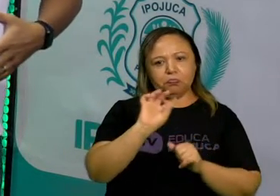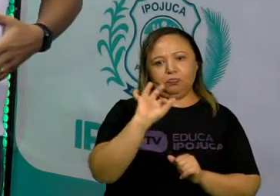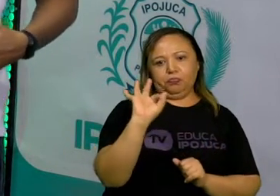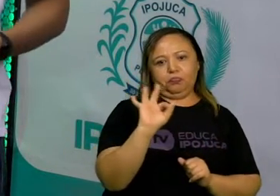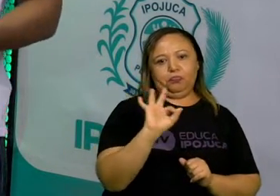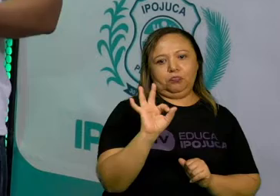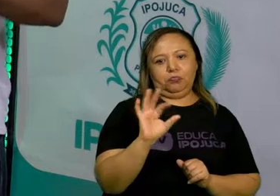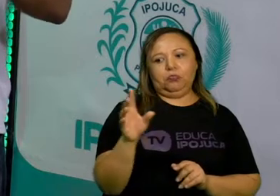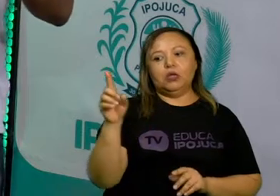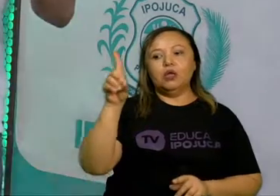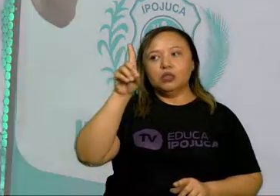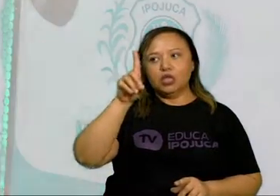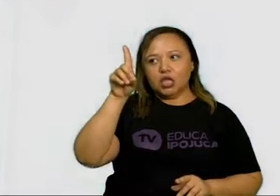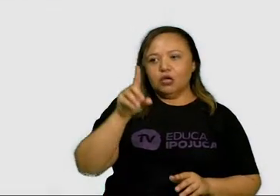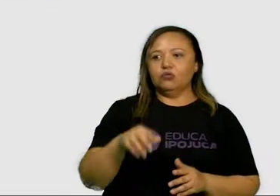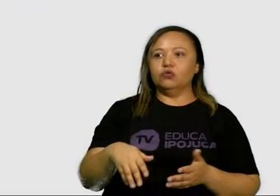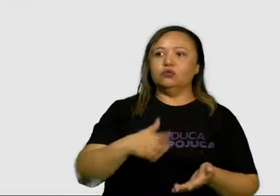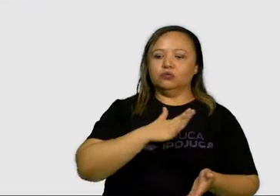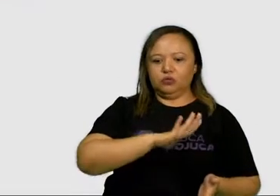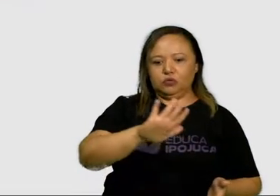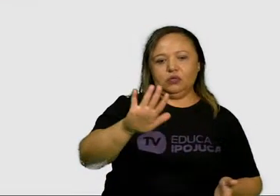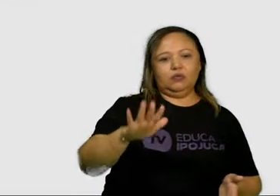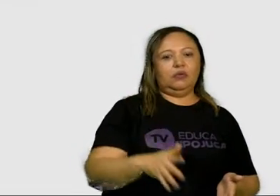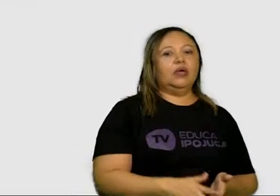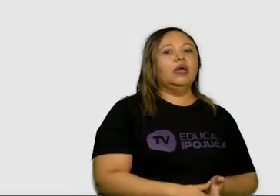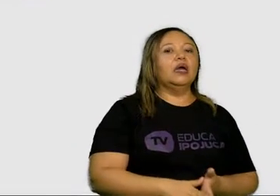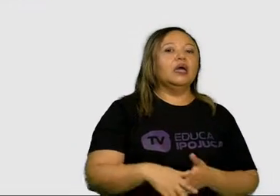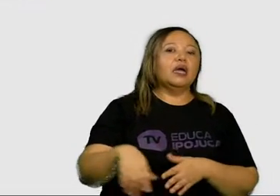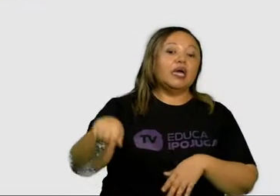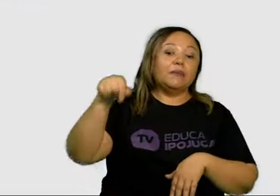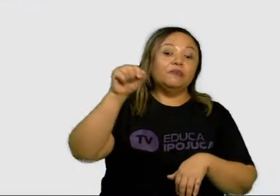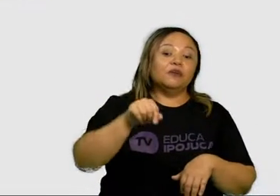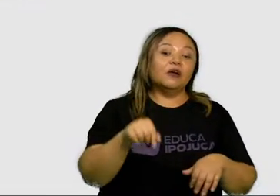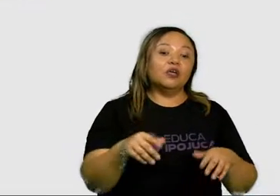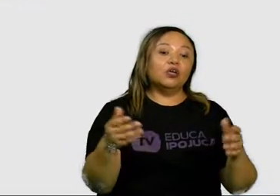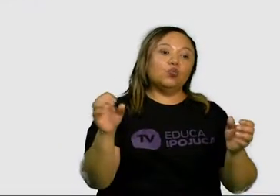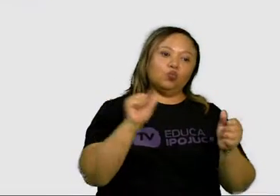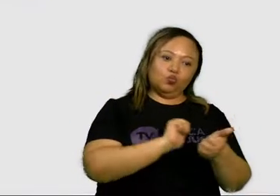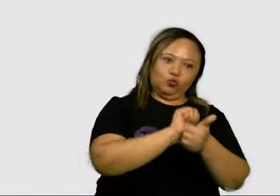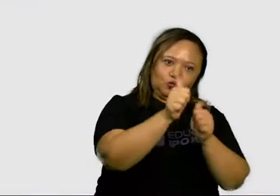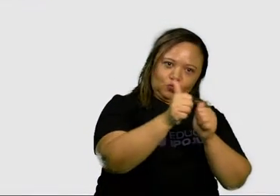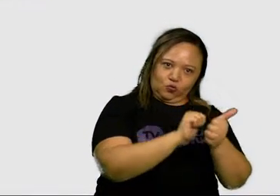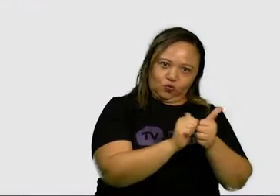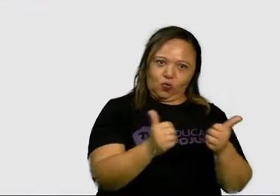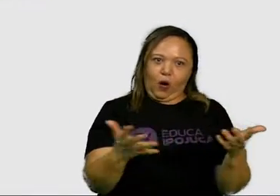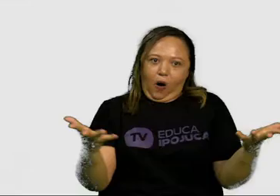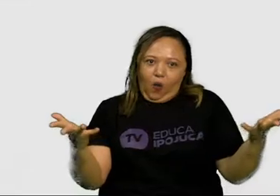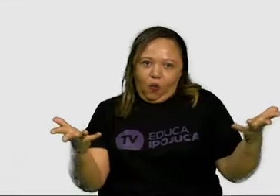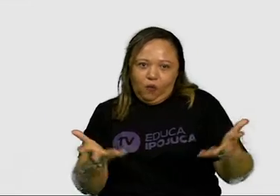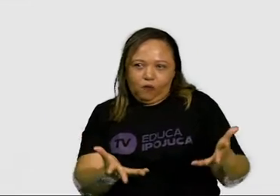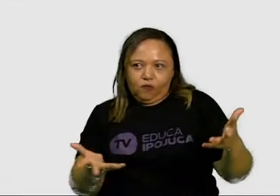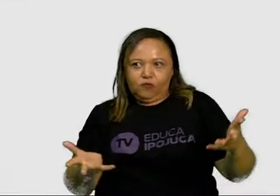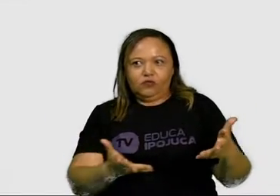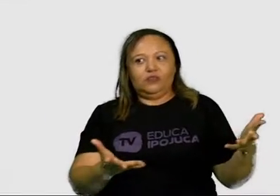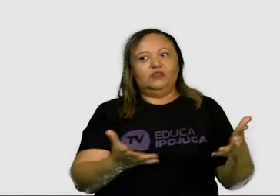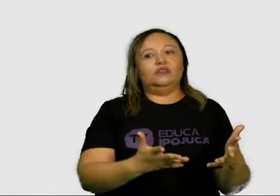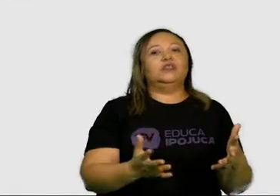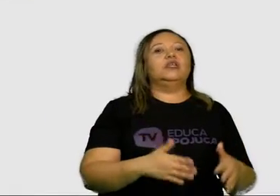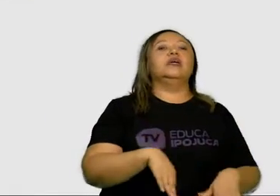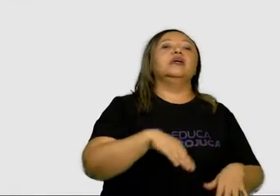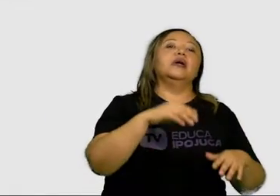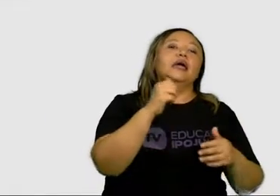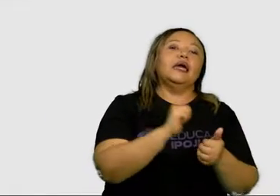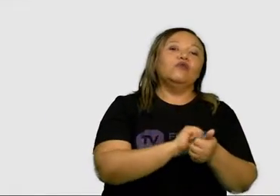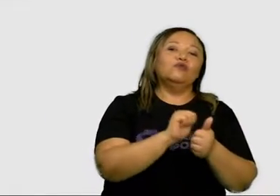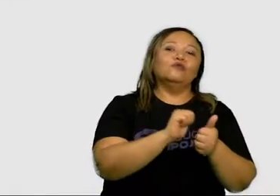vai ter o surgimento da pedagogia moderna que vai trazer o jogo como uma forma de estudo,